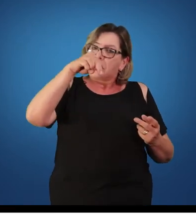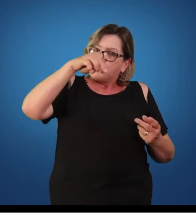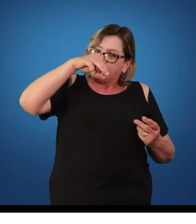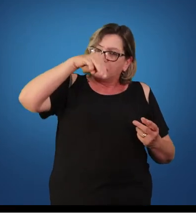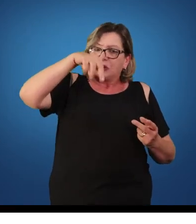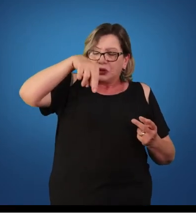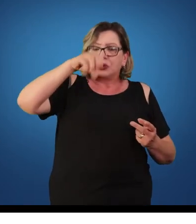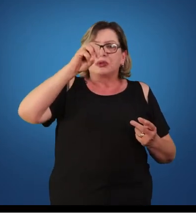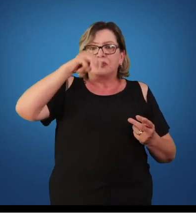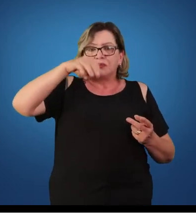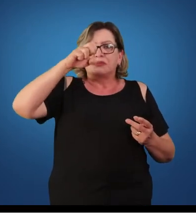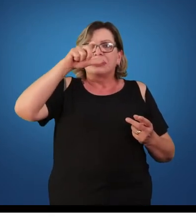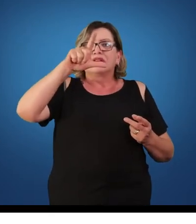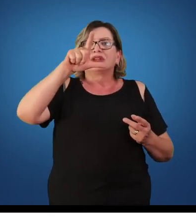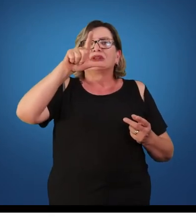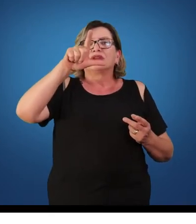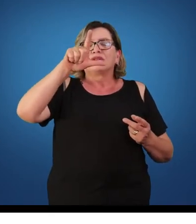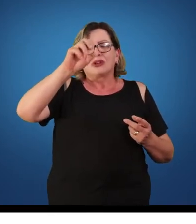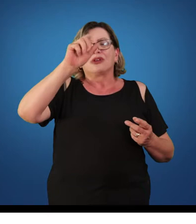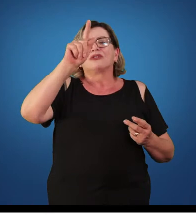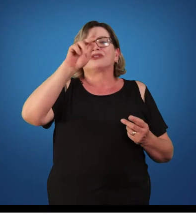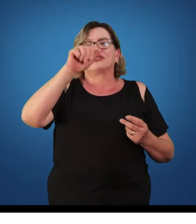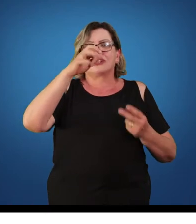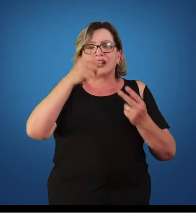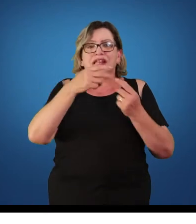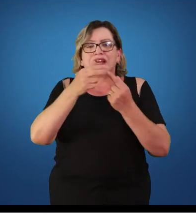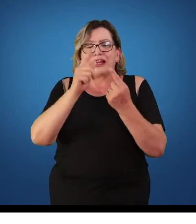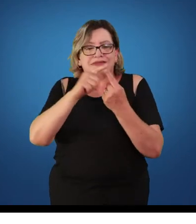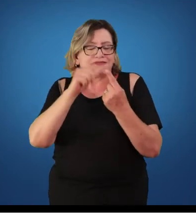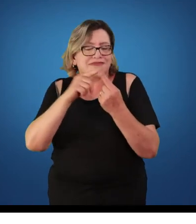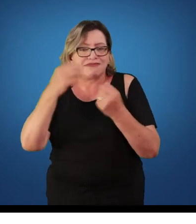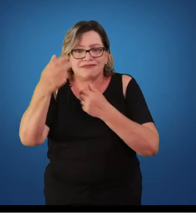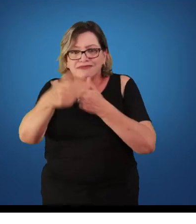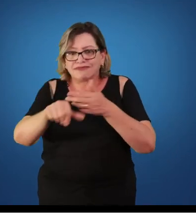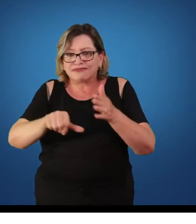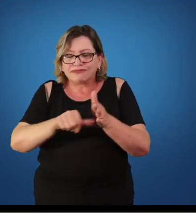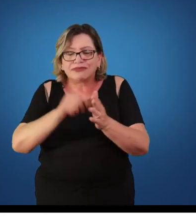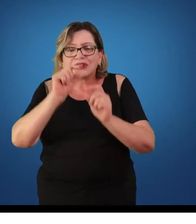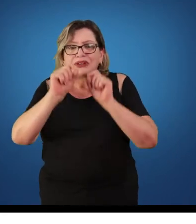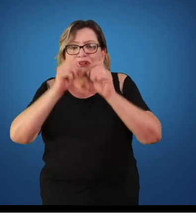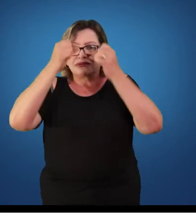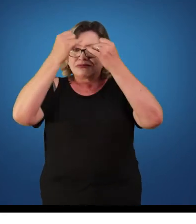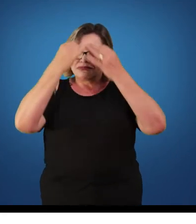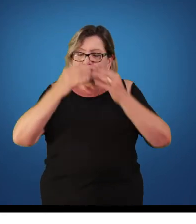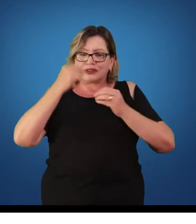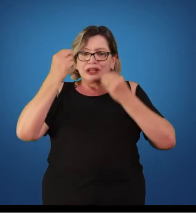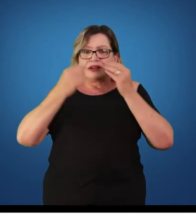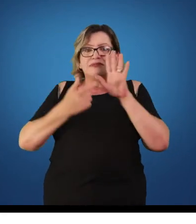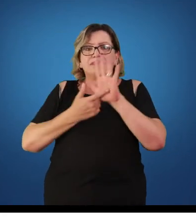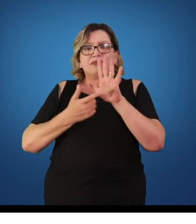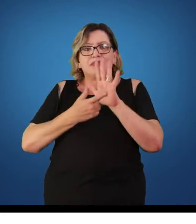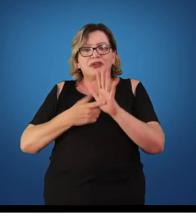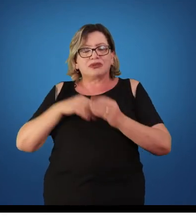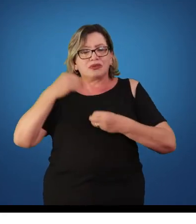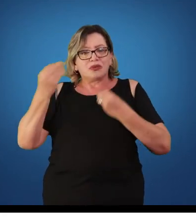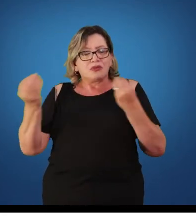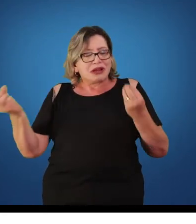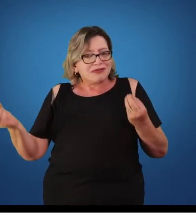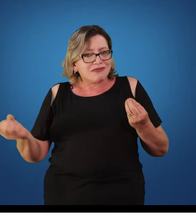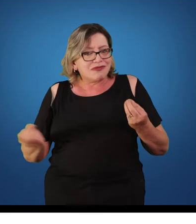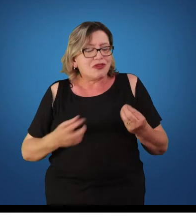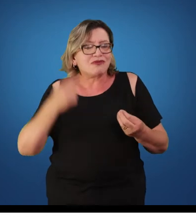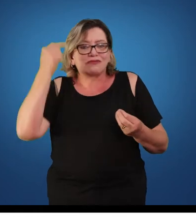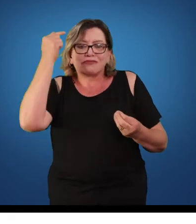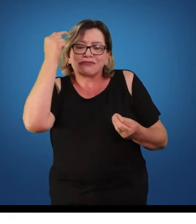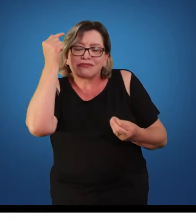são as abordagens propositivas? As abordagens propositivas, elas definem uma nova concepção de